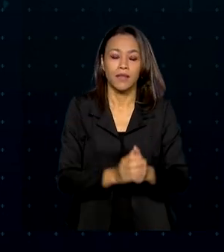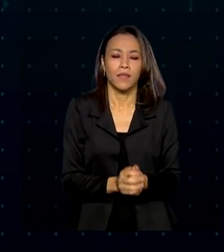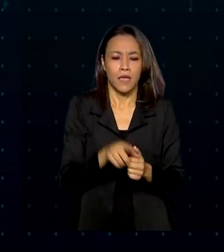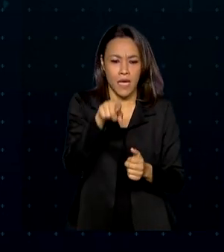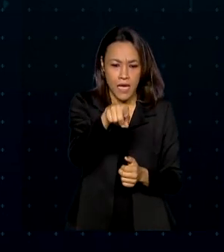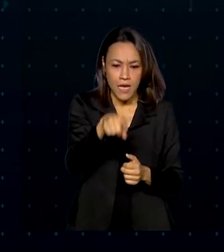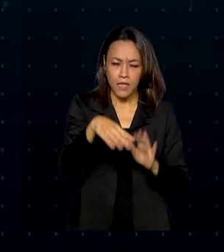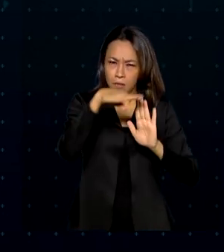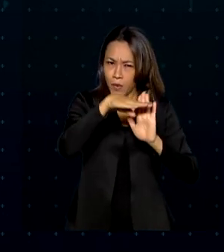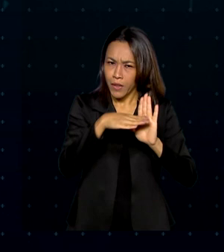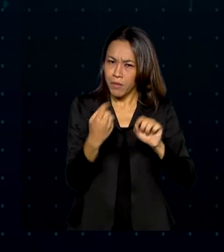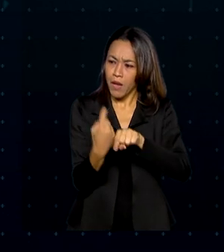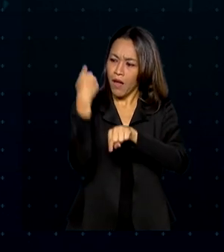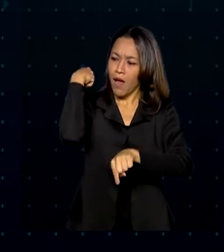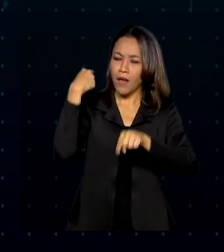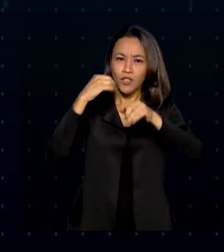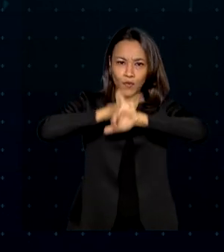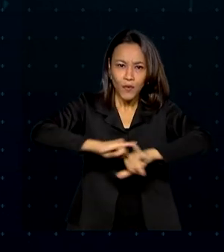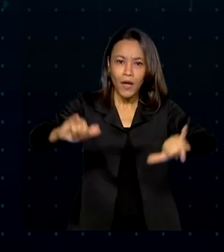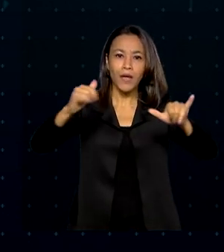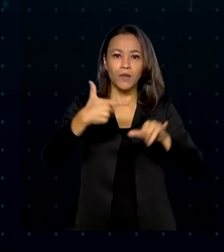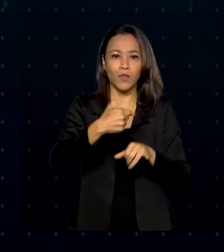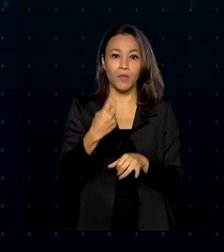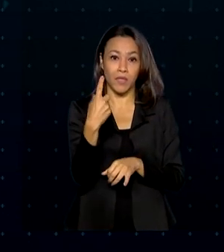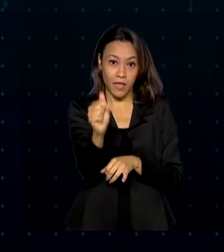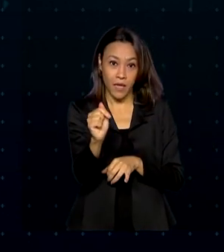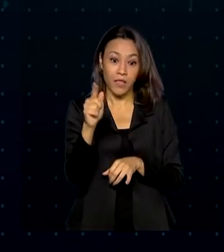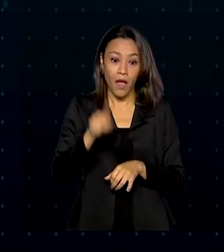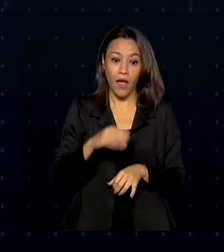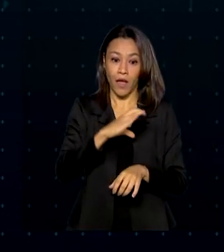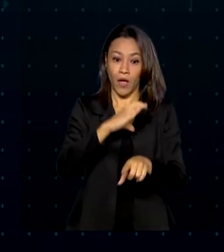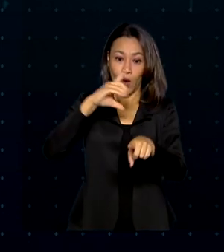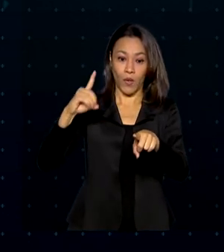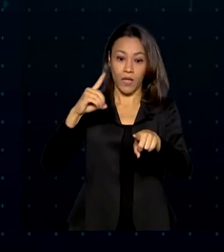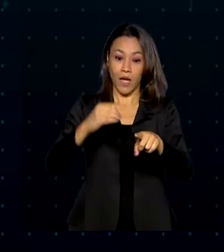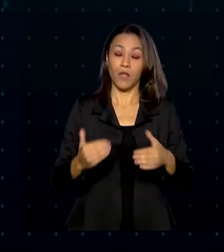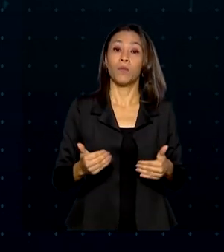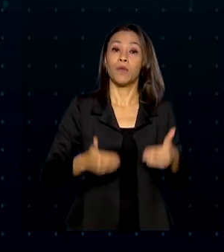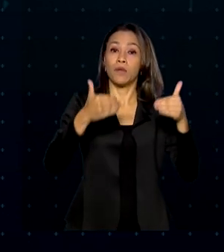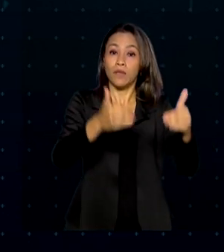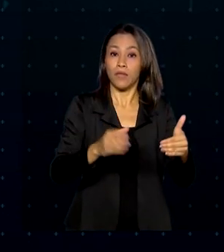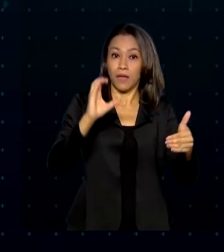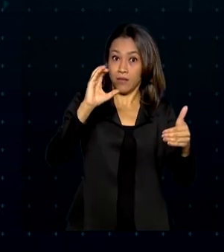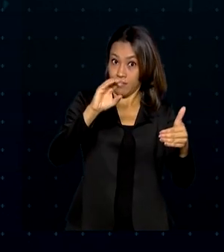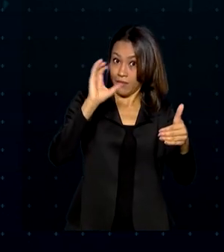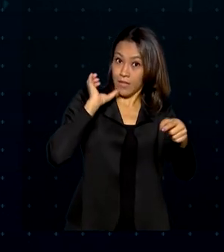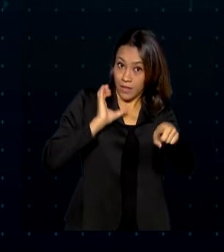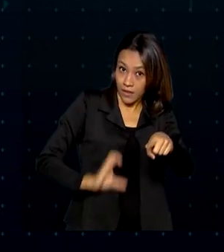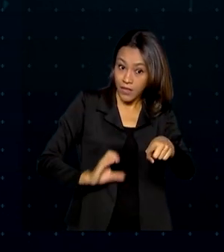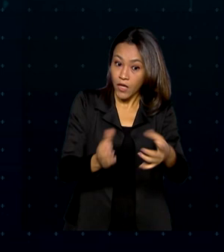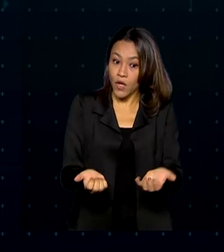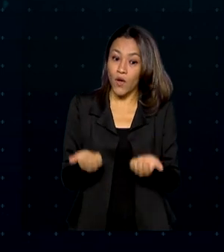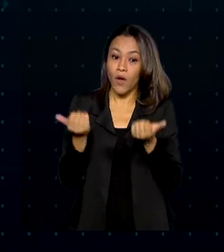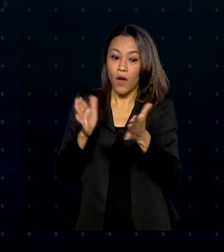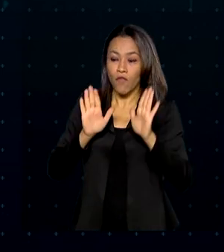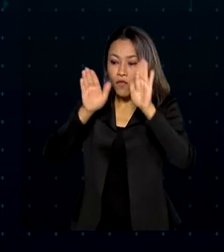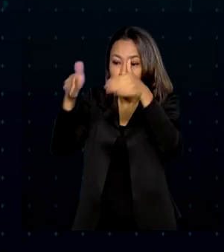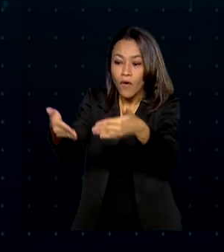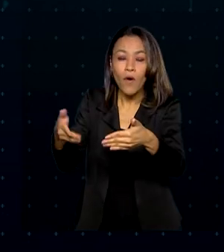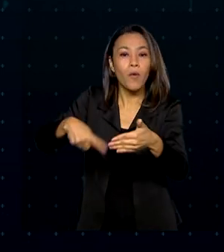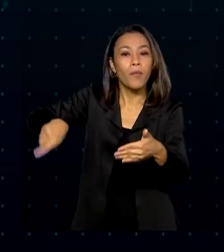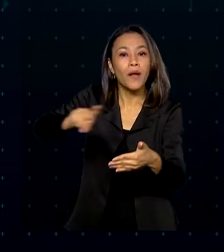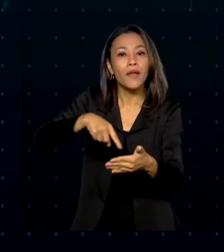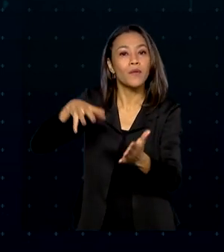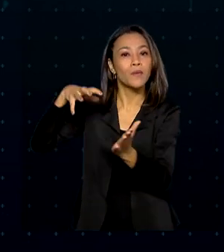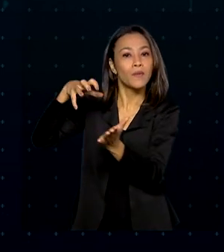lançado em 2017, é coordenado pelo Ministério da Cidadania e voltado ao público do Cadastro Único e